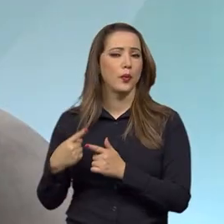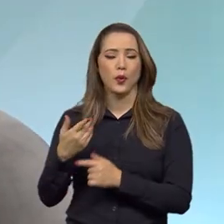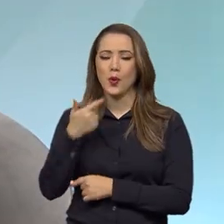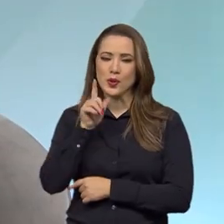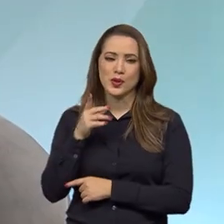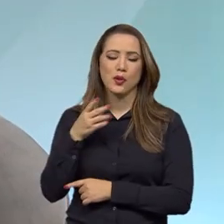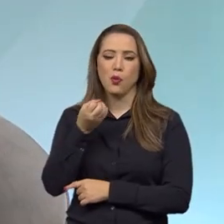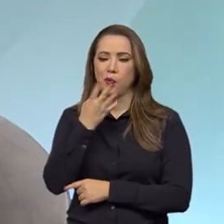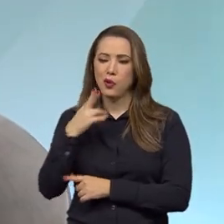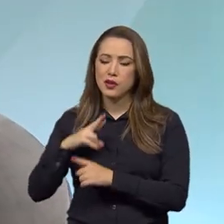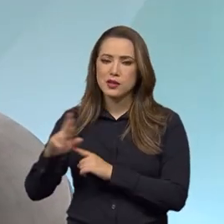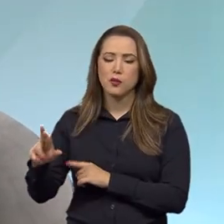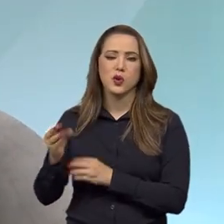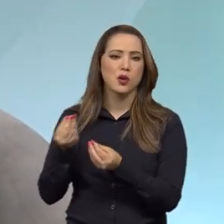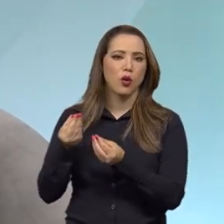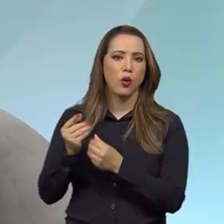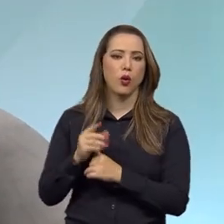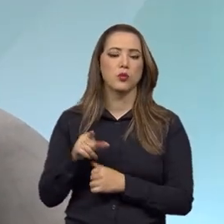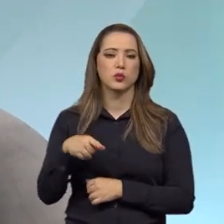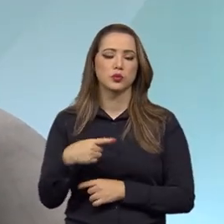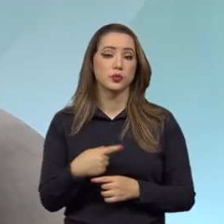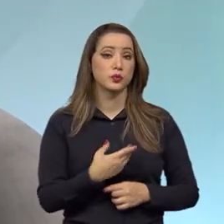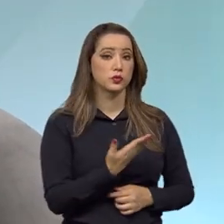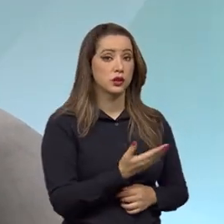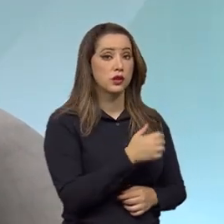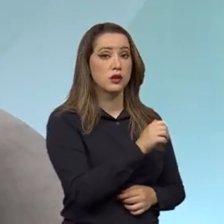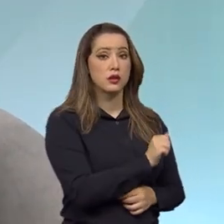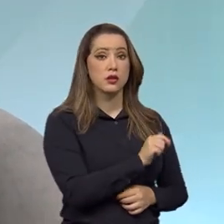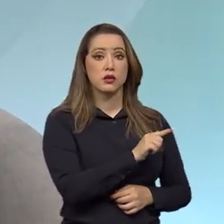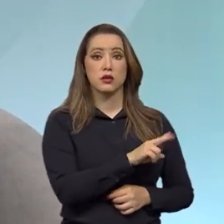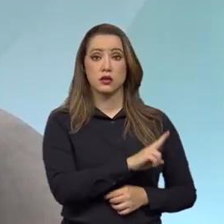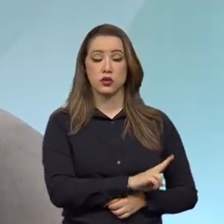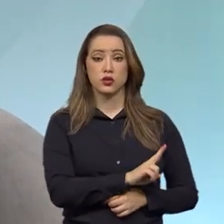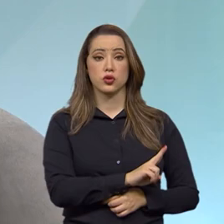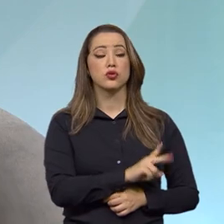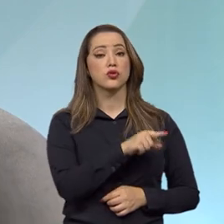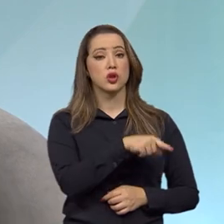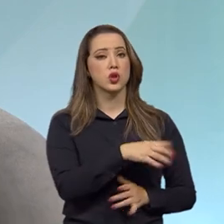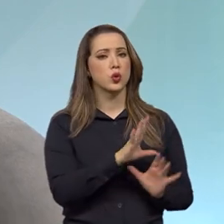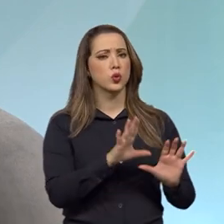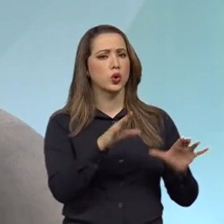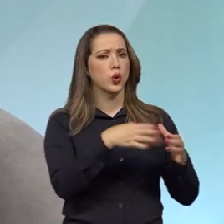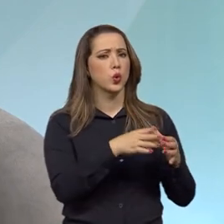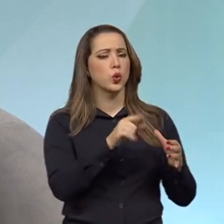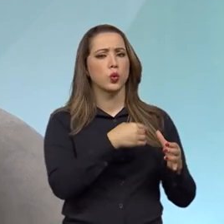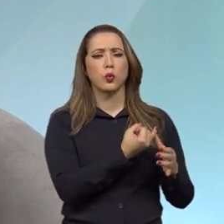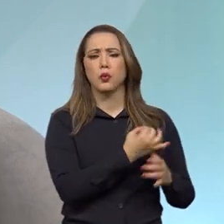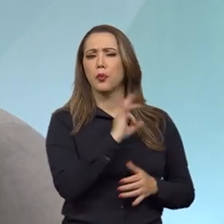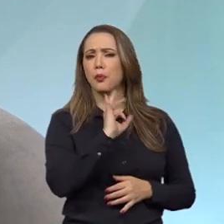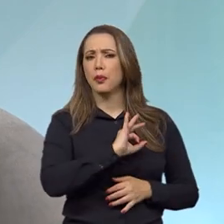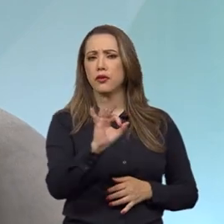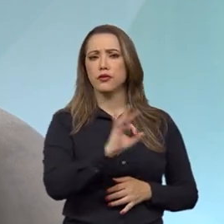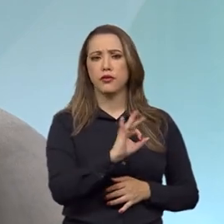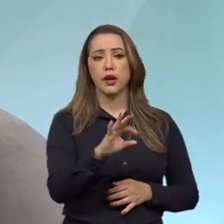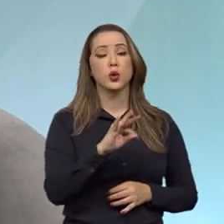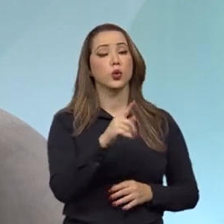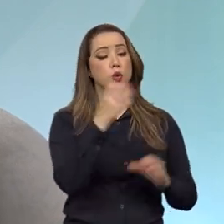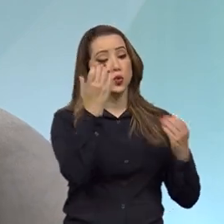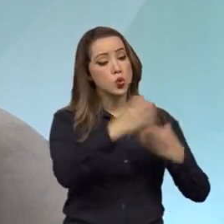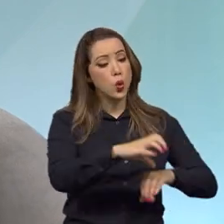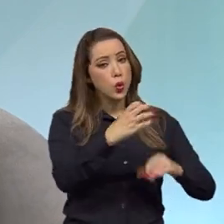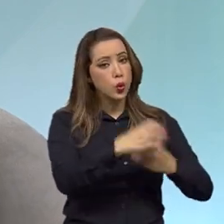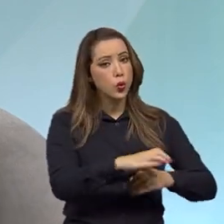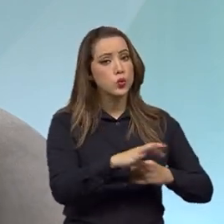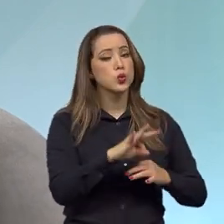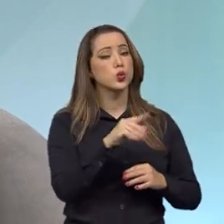A Advocacia Geral da União é formada por quadros de excelência, então tem concursos públicos, todos os membros são de